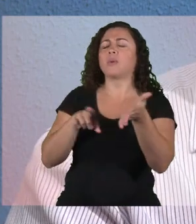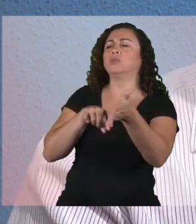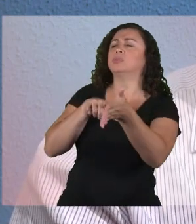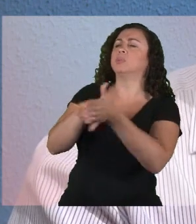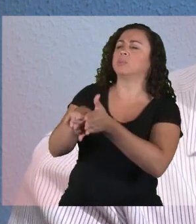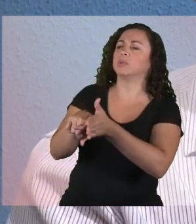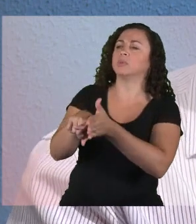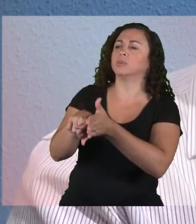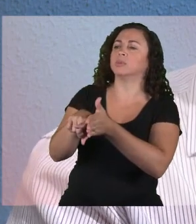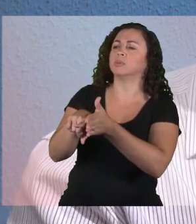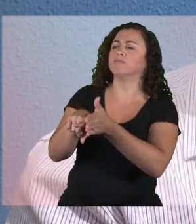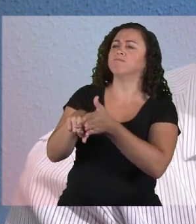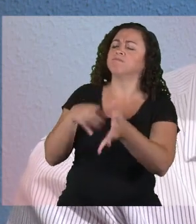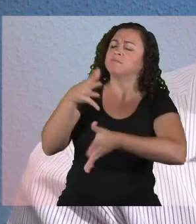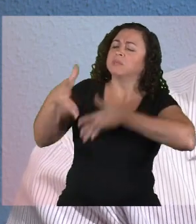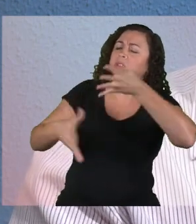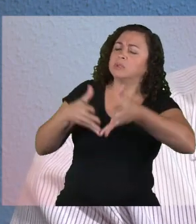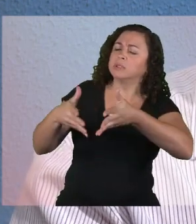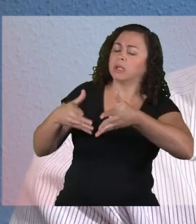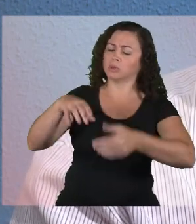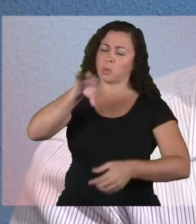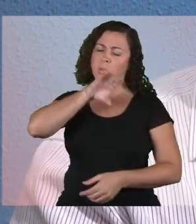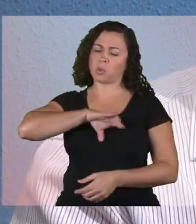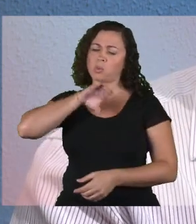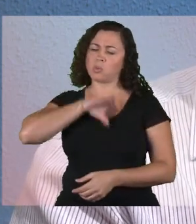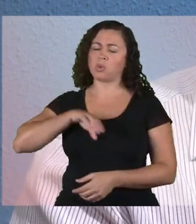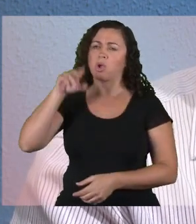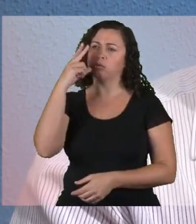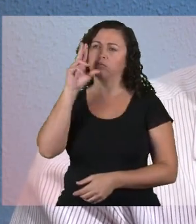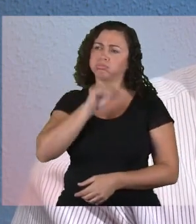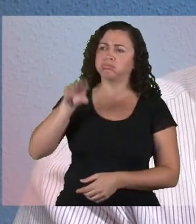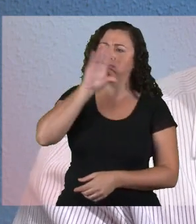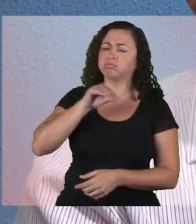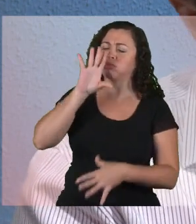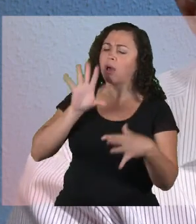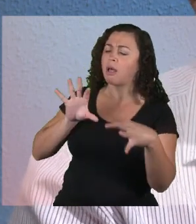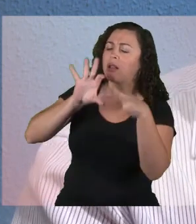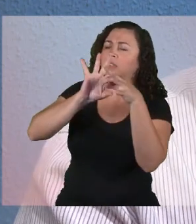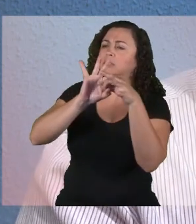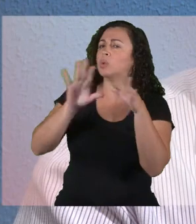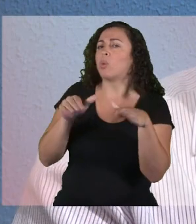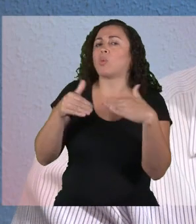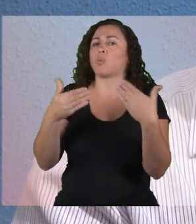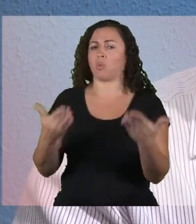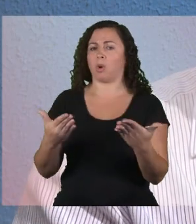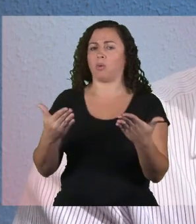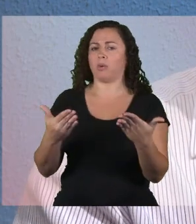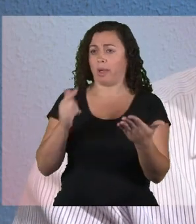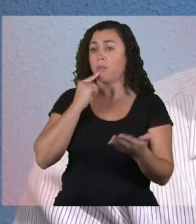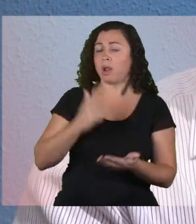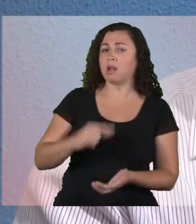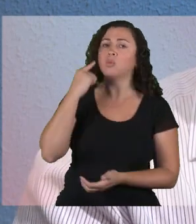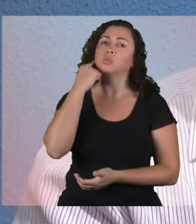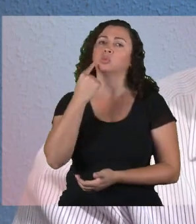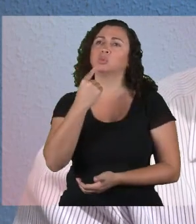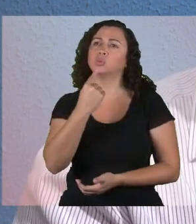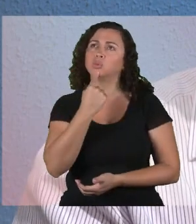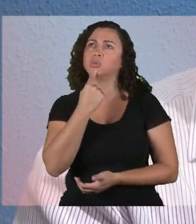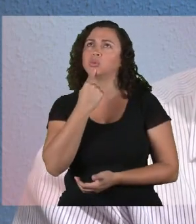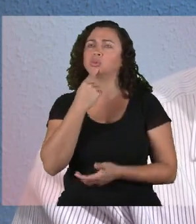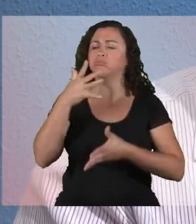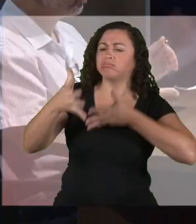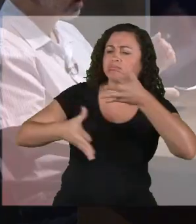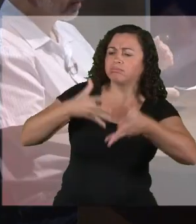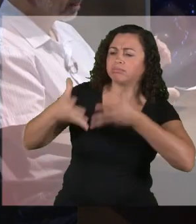a pergunta que eu faria, qual a relação entre essa língua dos surdos